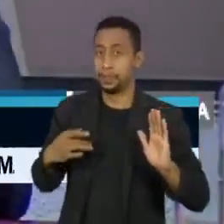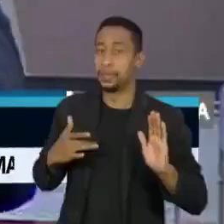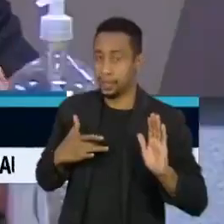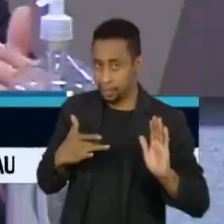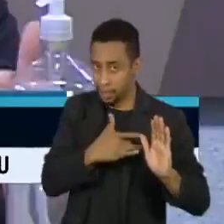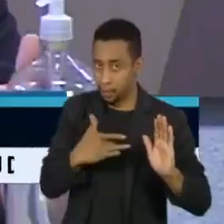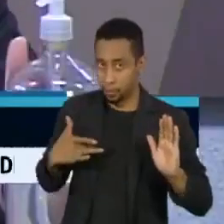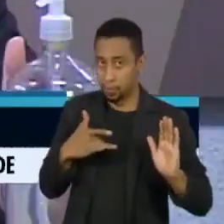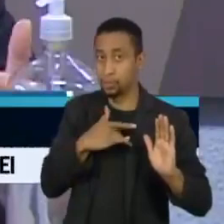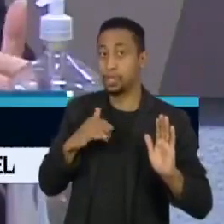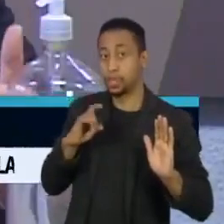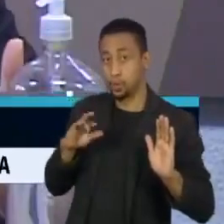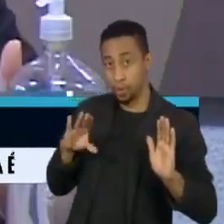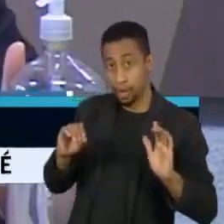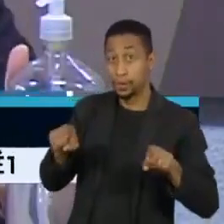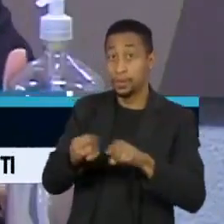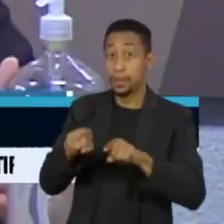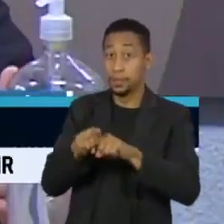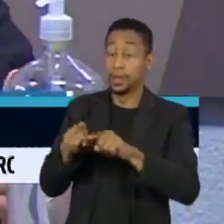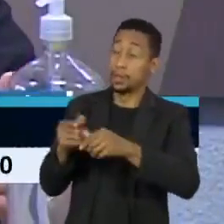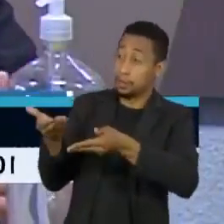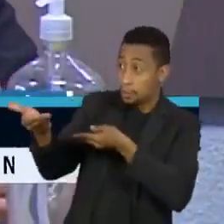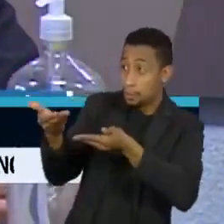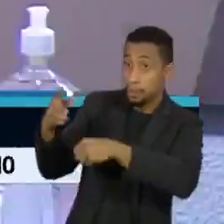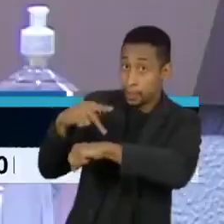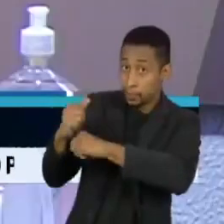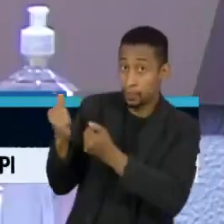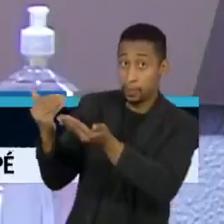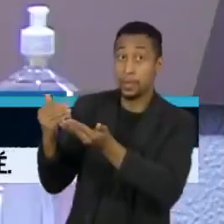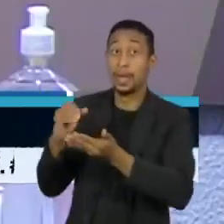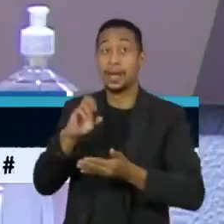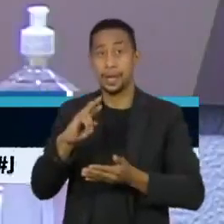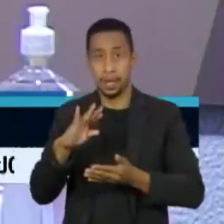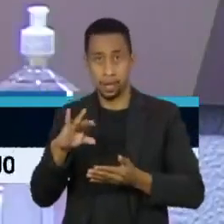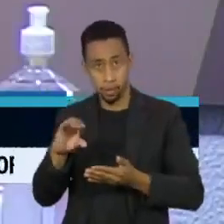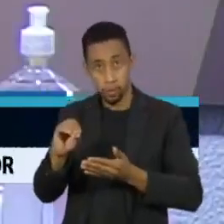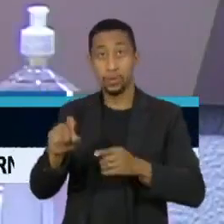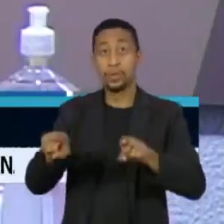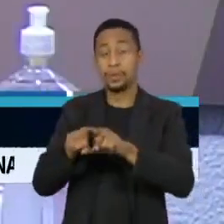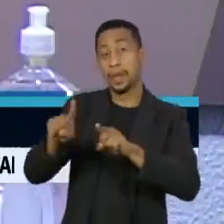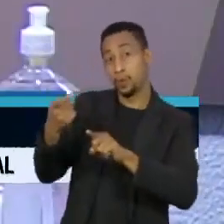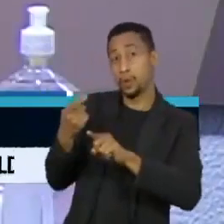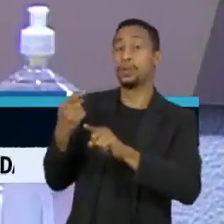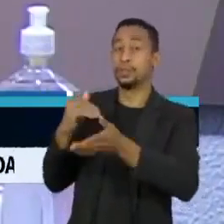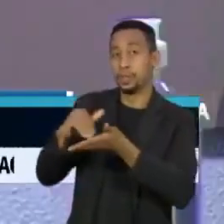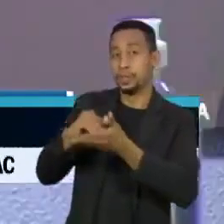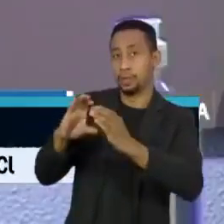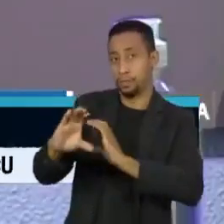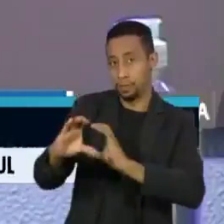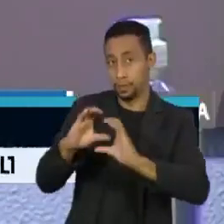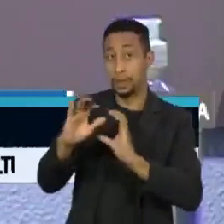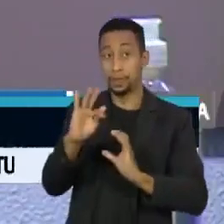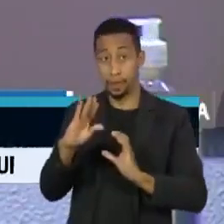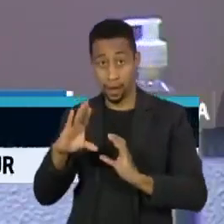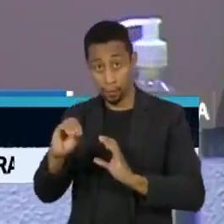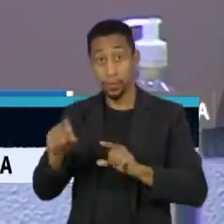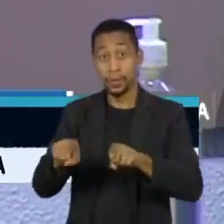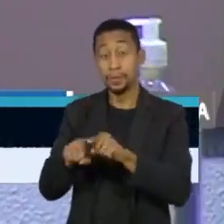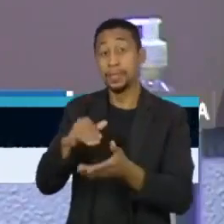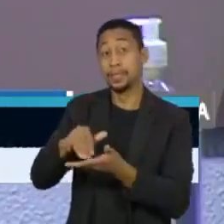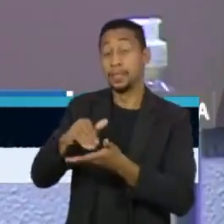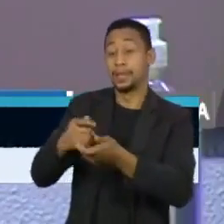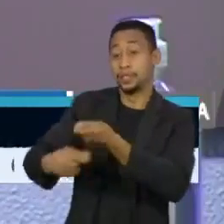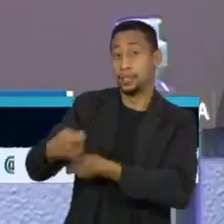Eduardo Pazuello, das Relações Exteriores, Ernesto Araújo, o ex-secretário de Comunicação Social, Fábio Weingarten e a secretária de